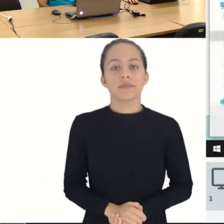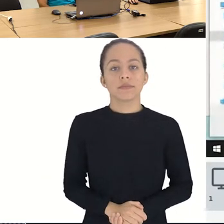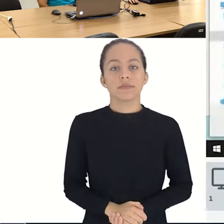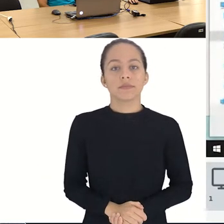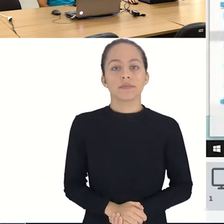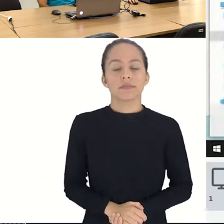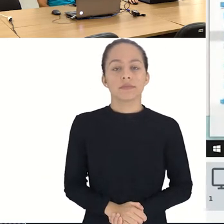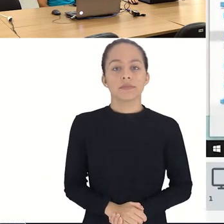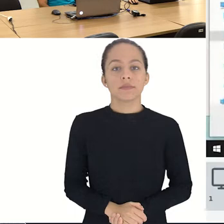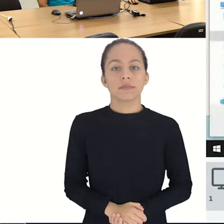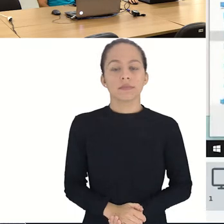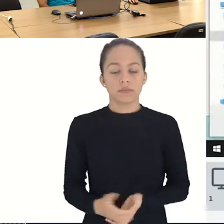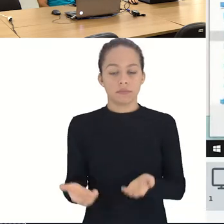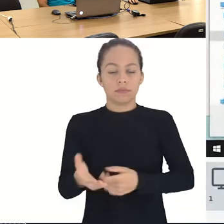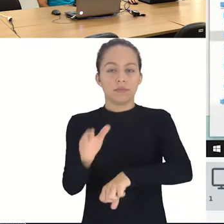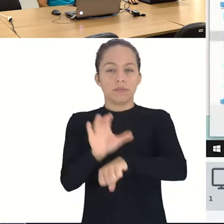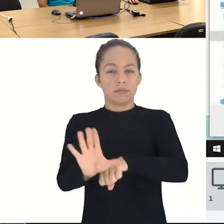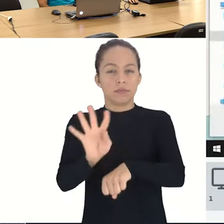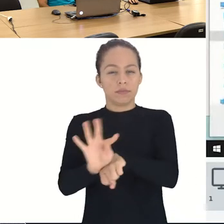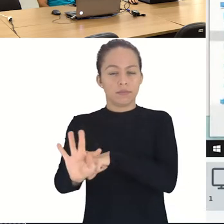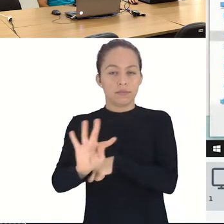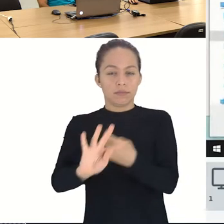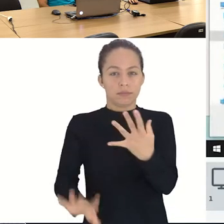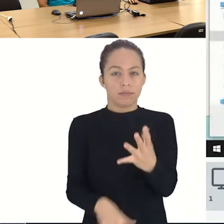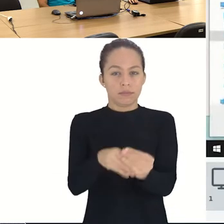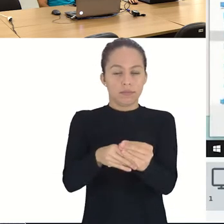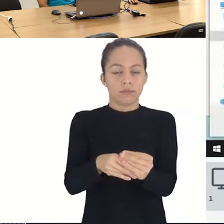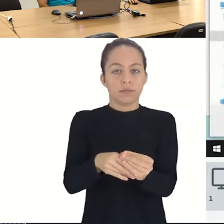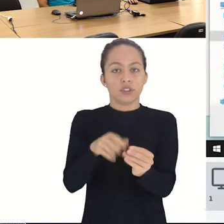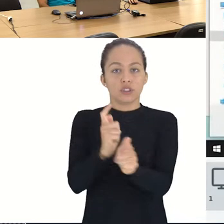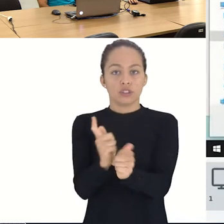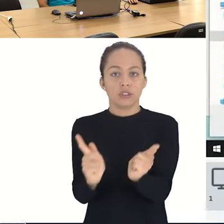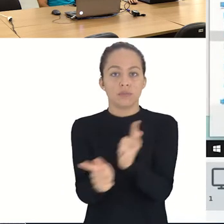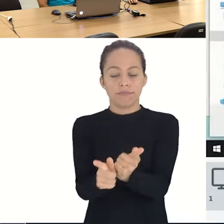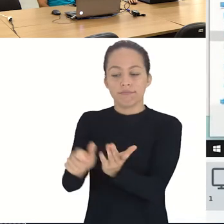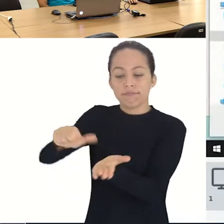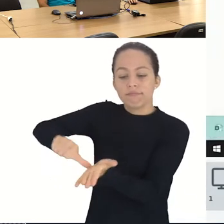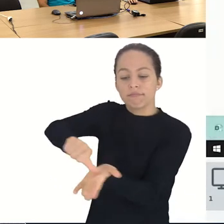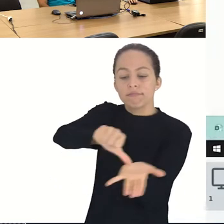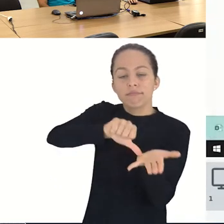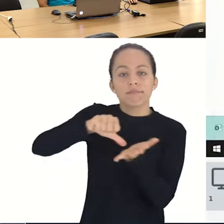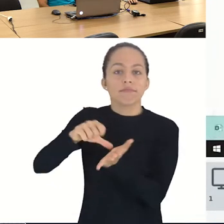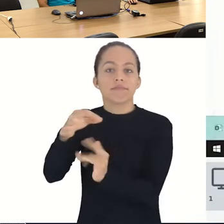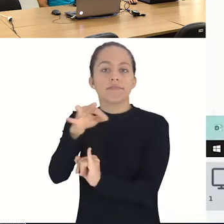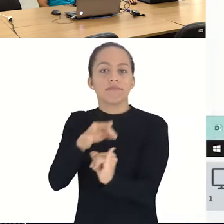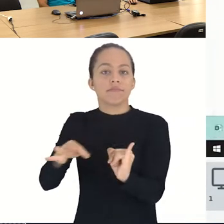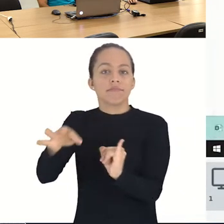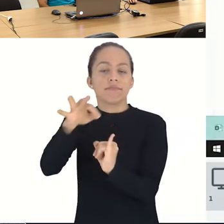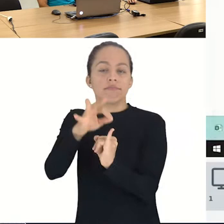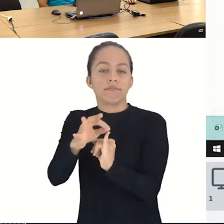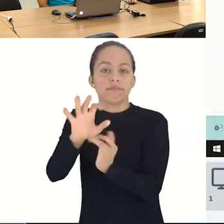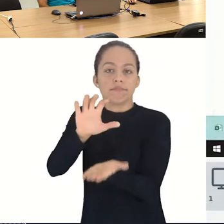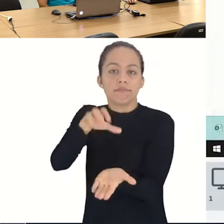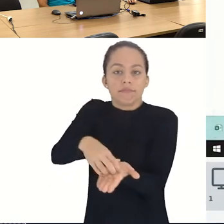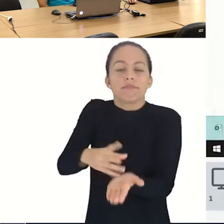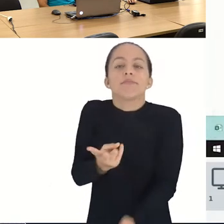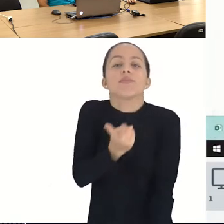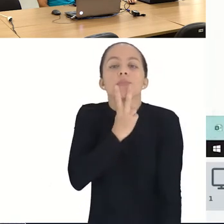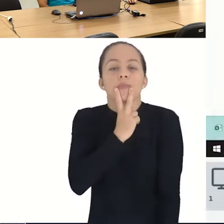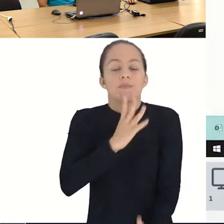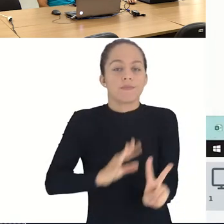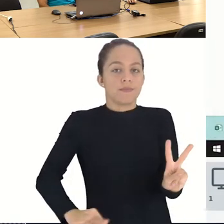Esse é o nosso 23º sorteio, curso técnico subsequente em geoprocessamento noturno do Campus Vitória.